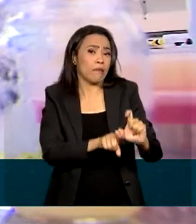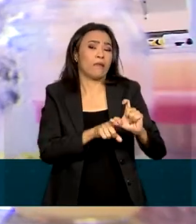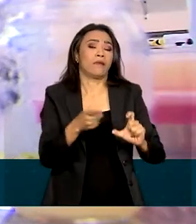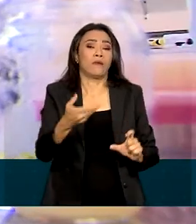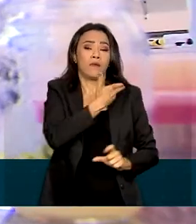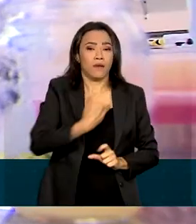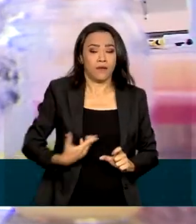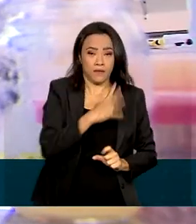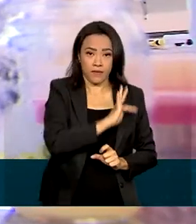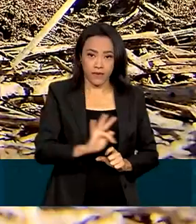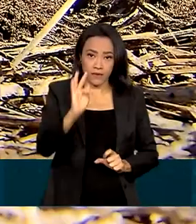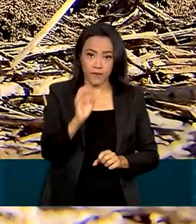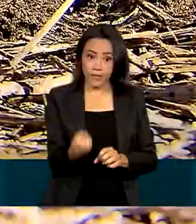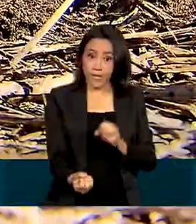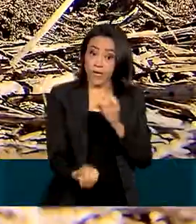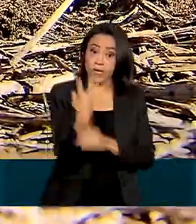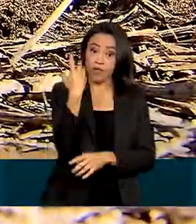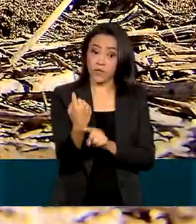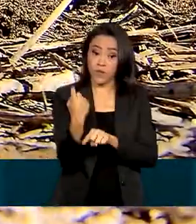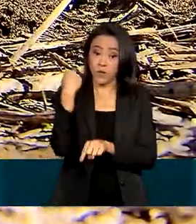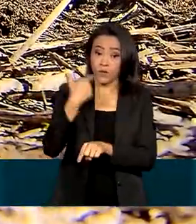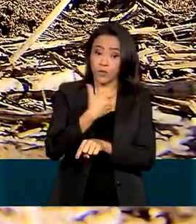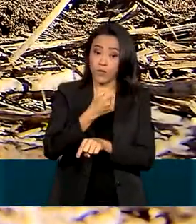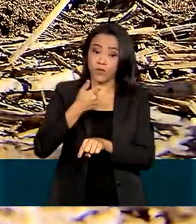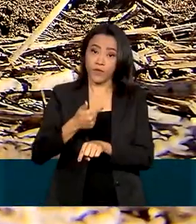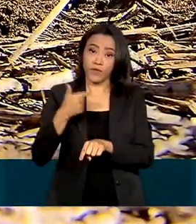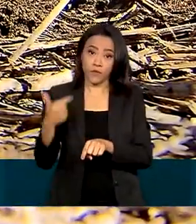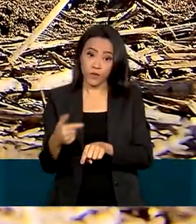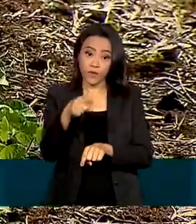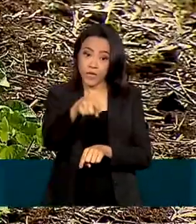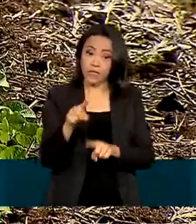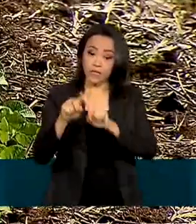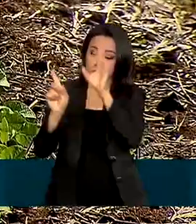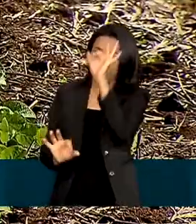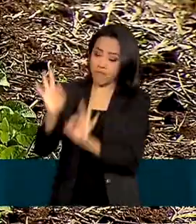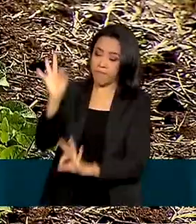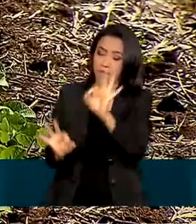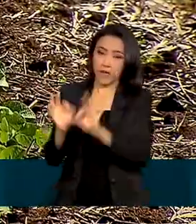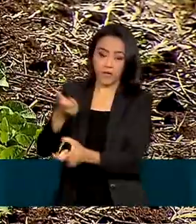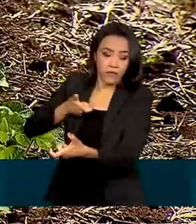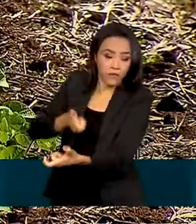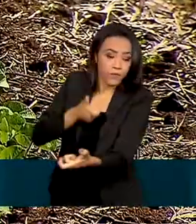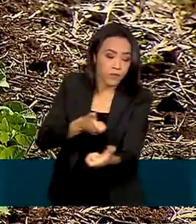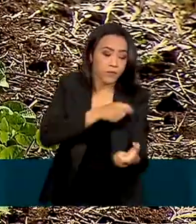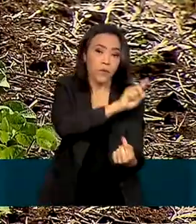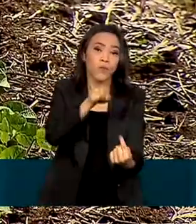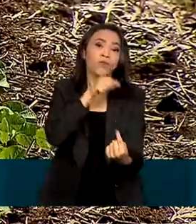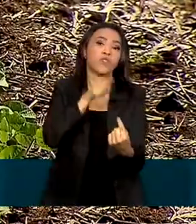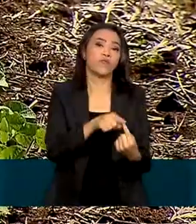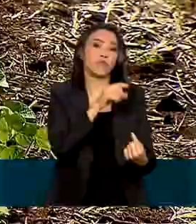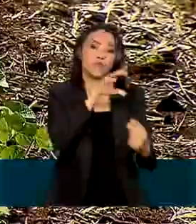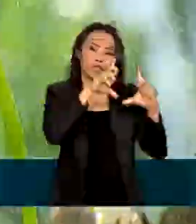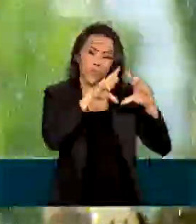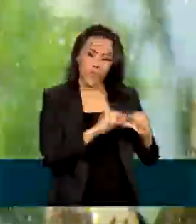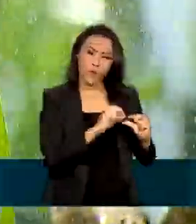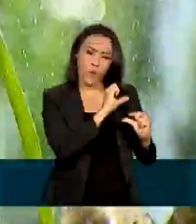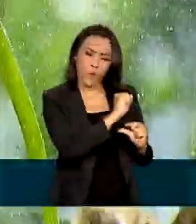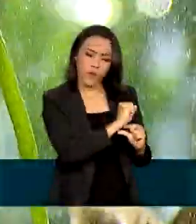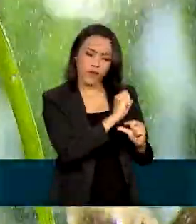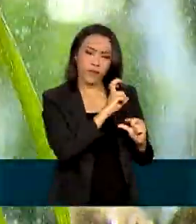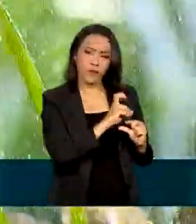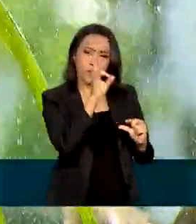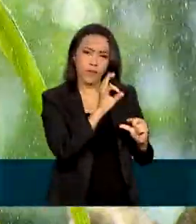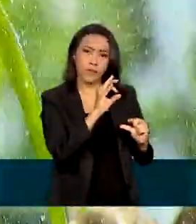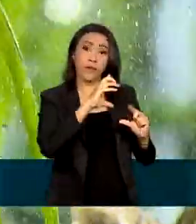lançou em 2022 o Plano Nacional de Fertilizantes. Com a meta de reduzir de 85% para